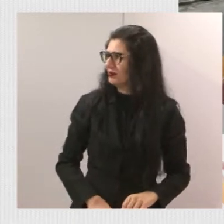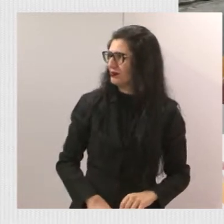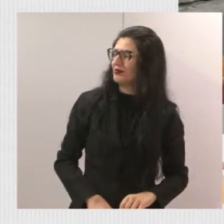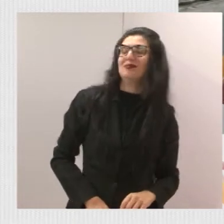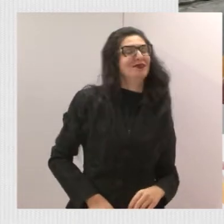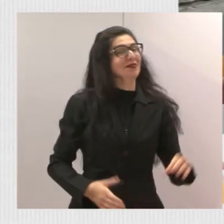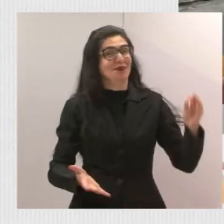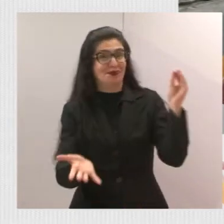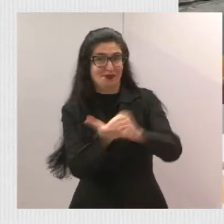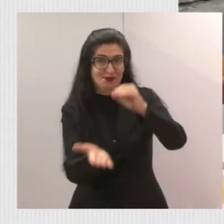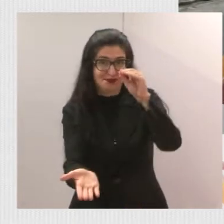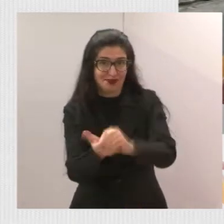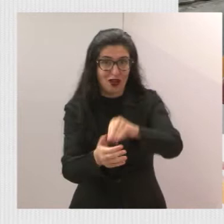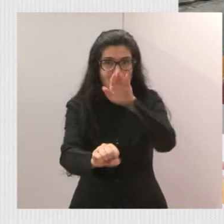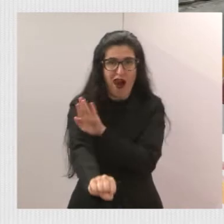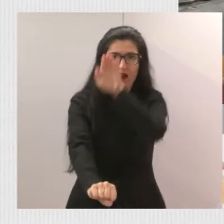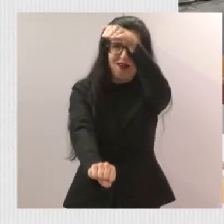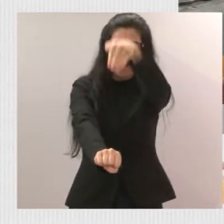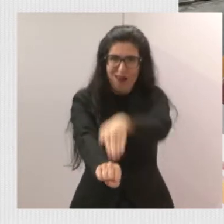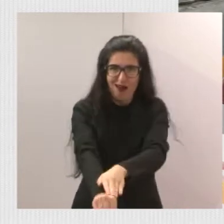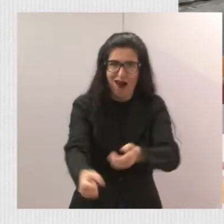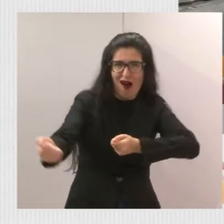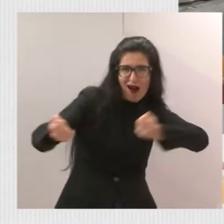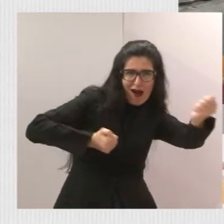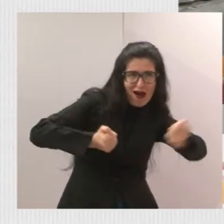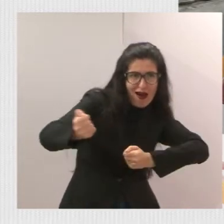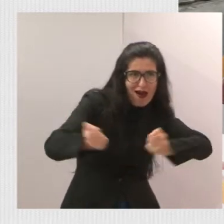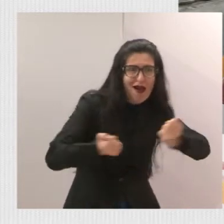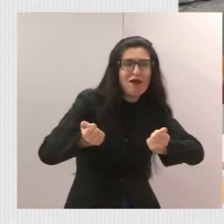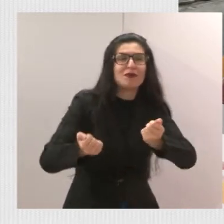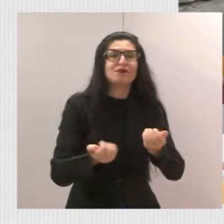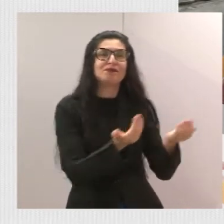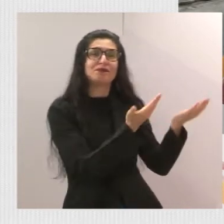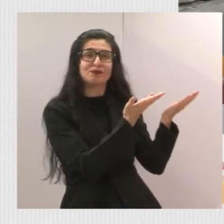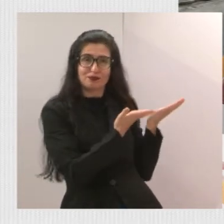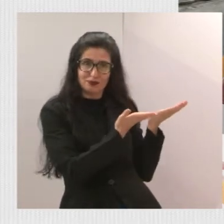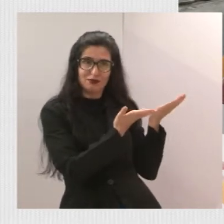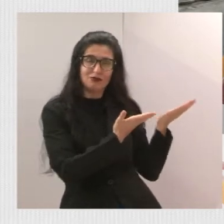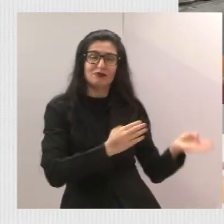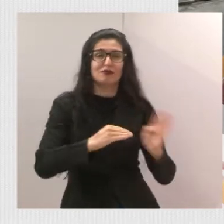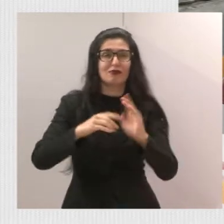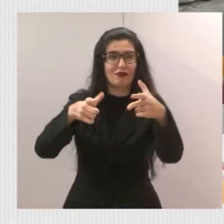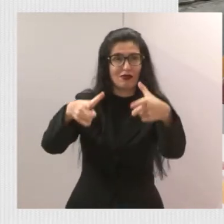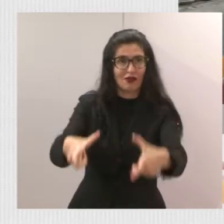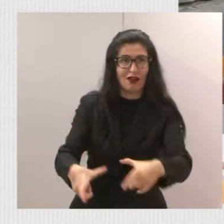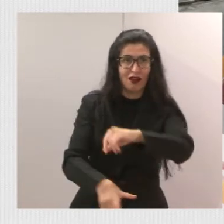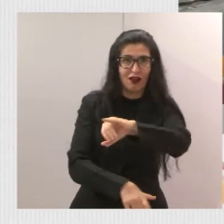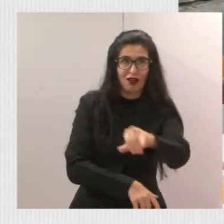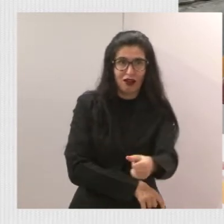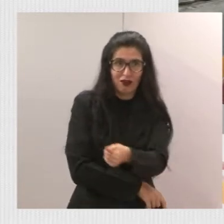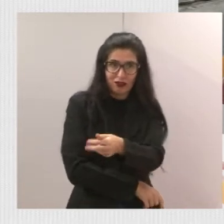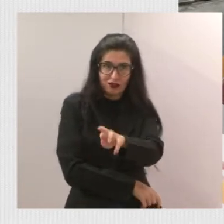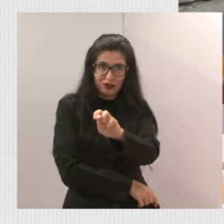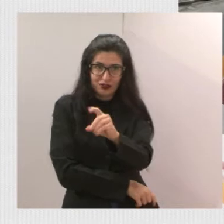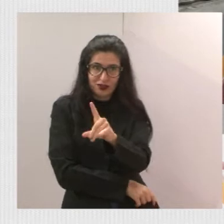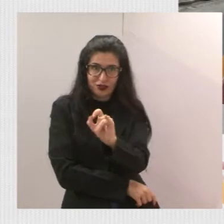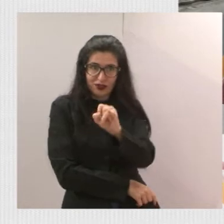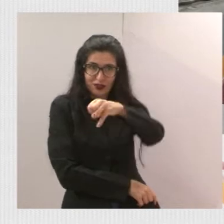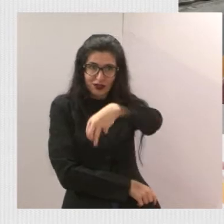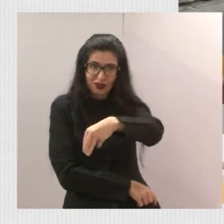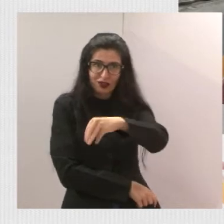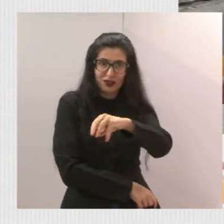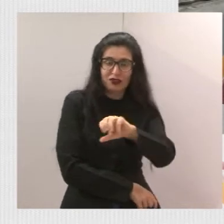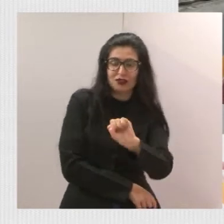Falta de lombada na avenida Orlando Filipe Bonano, no bairro Jardim